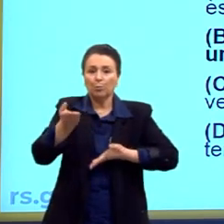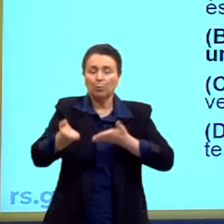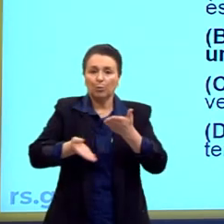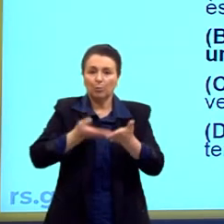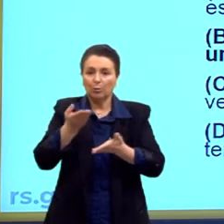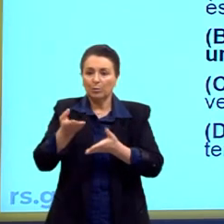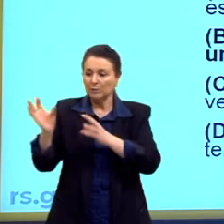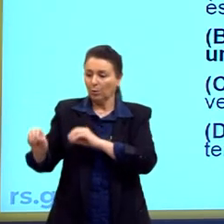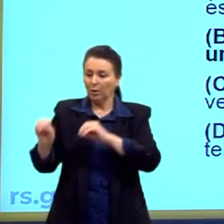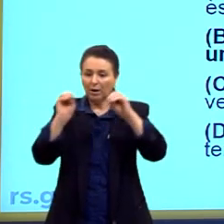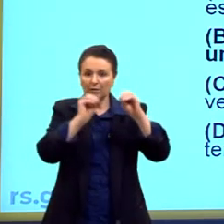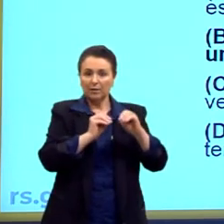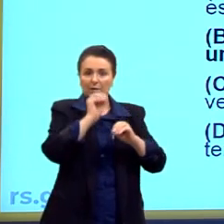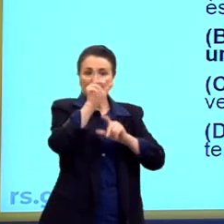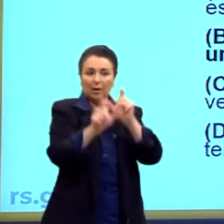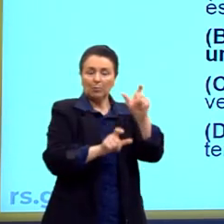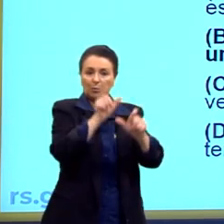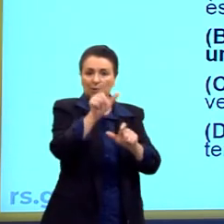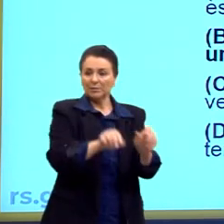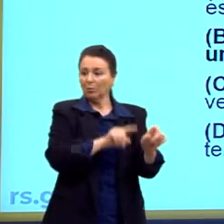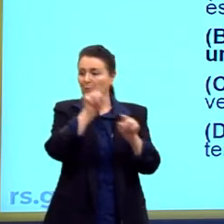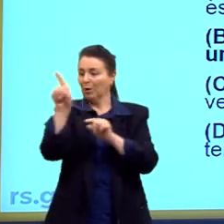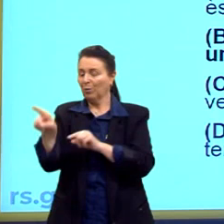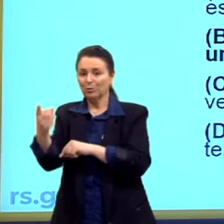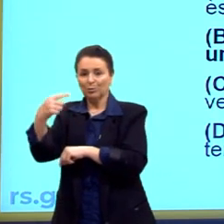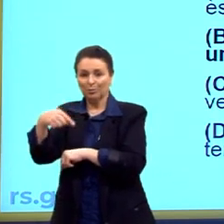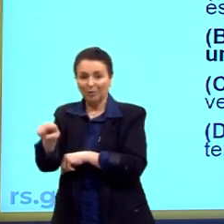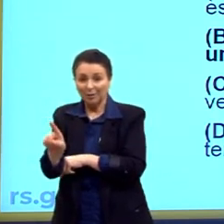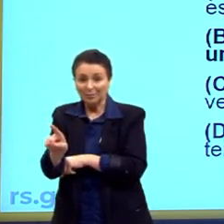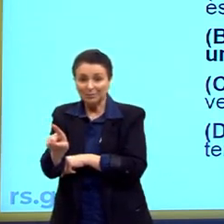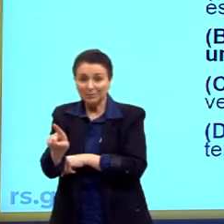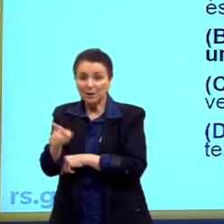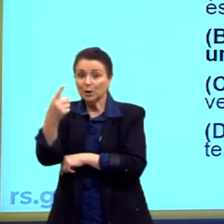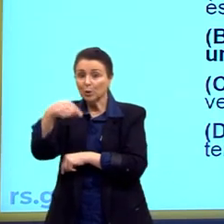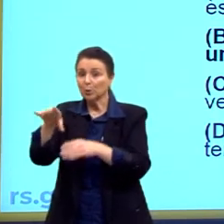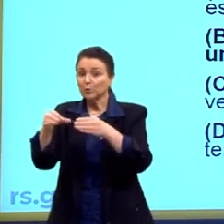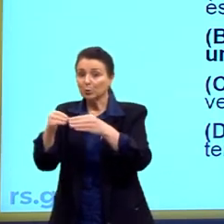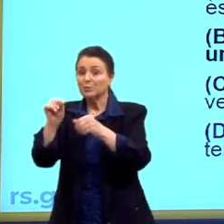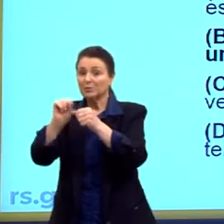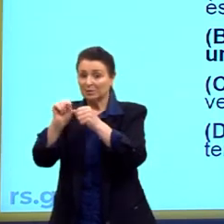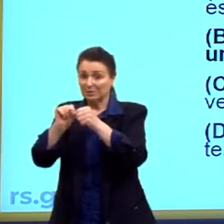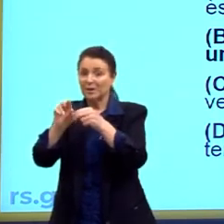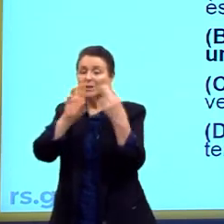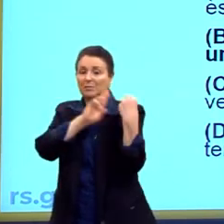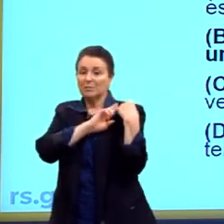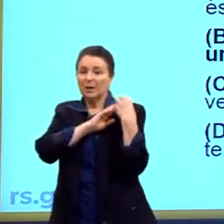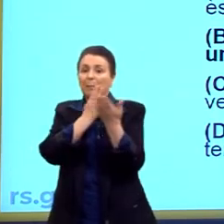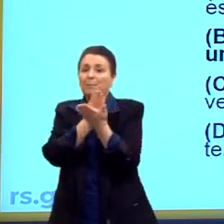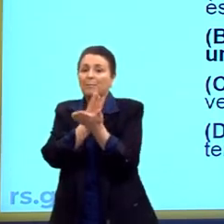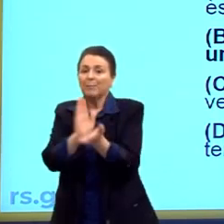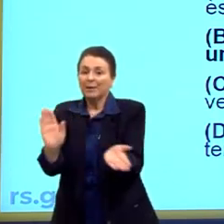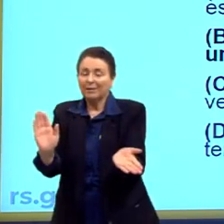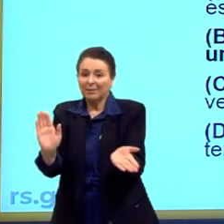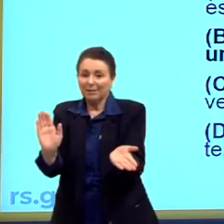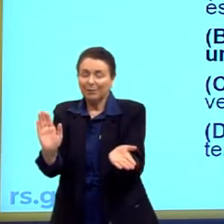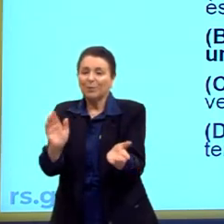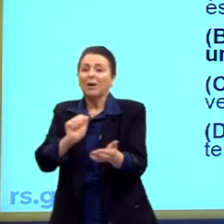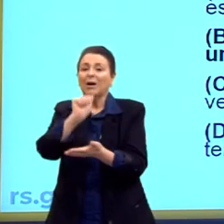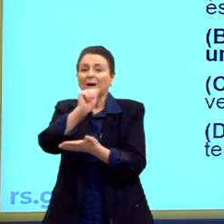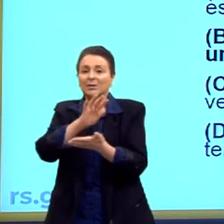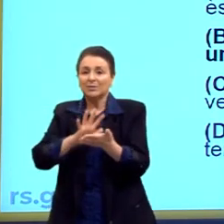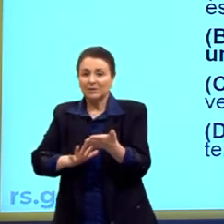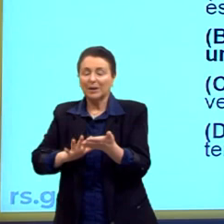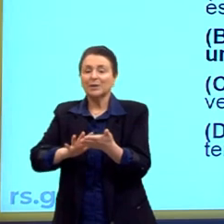da população ativa para o setor terciário, sim, promoveu, então, a incorreta é essa aqui, a perda de cargos industriais para